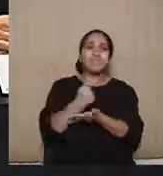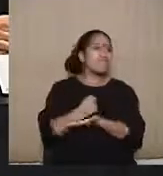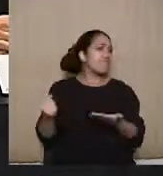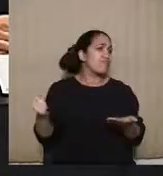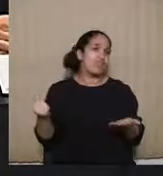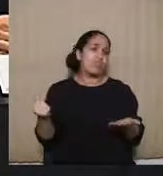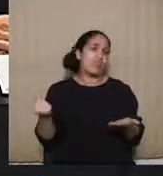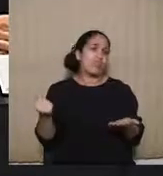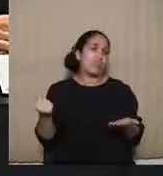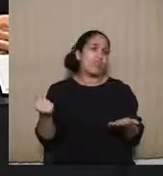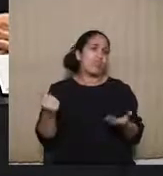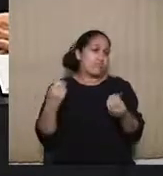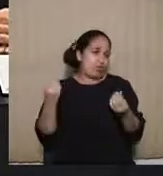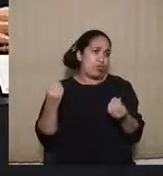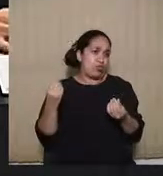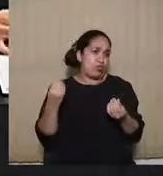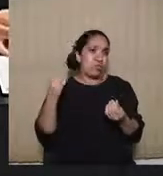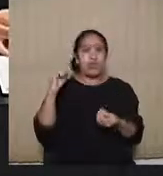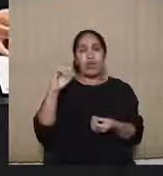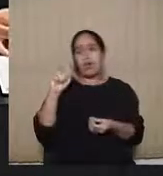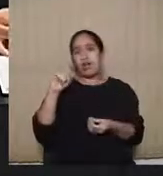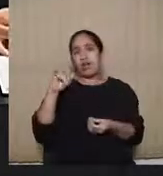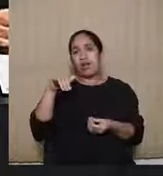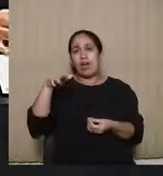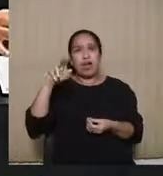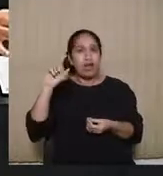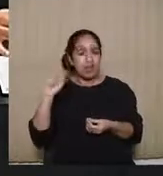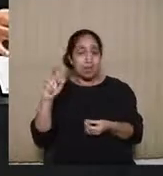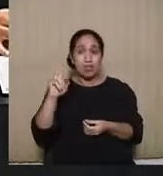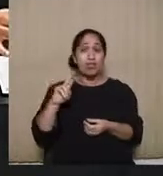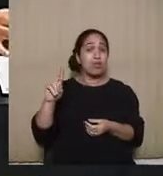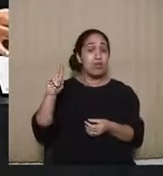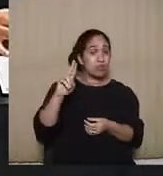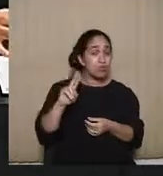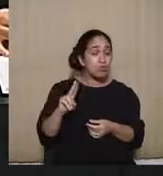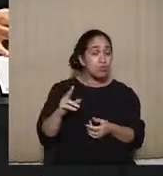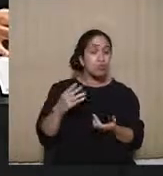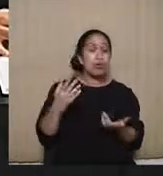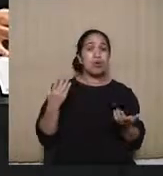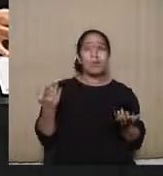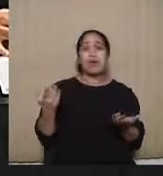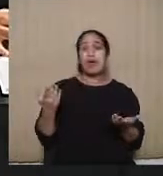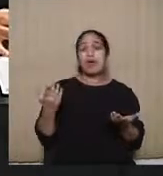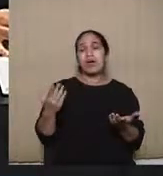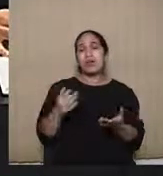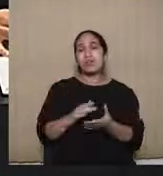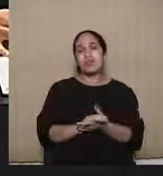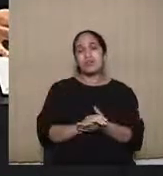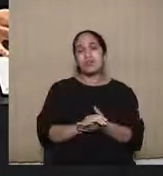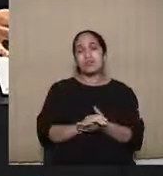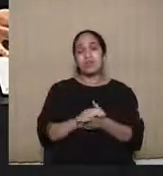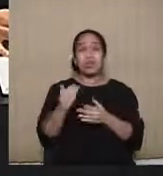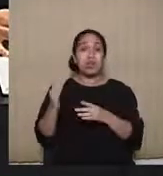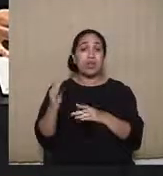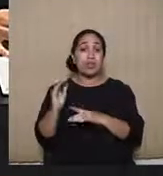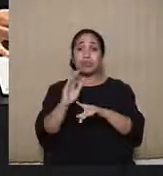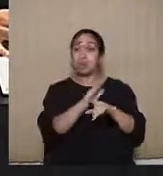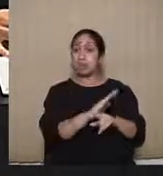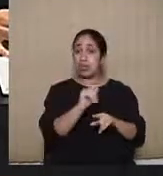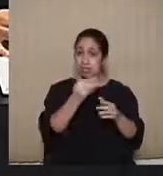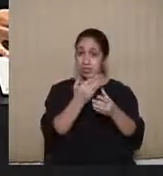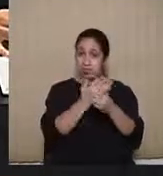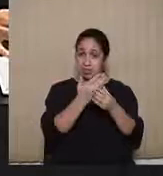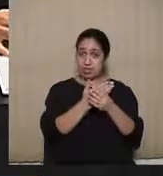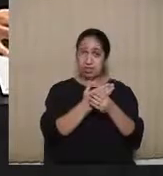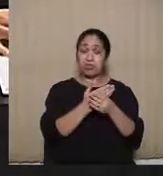com a AIME. Então, a AIME, ela é utilizada por força de podermos ajuizar essa ação